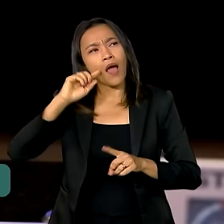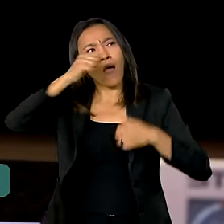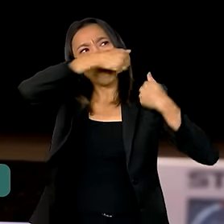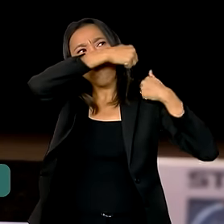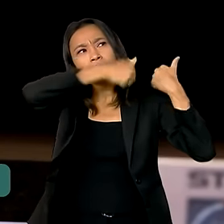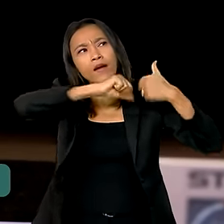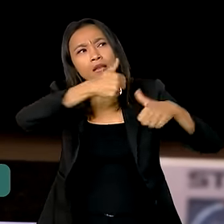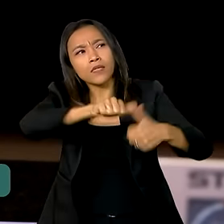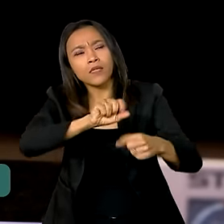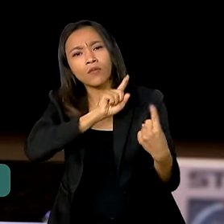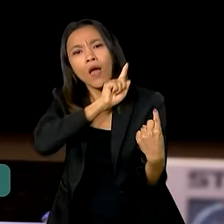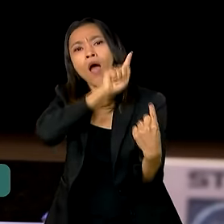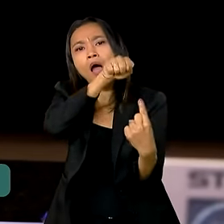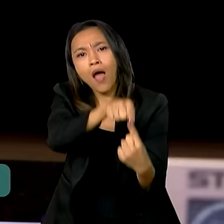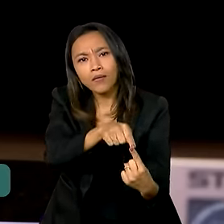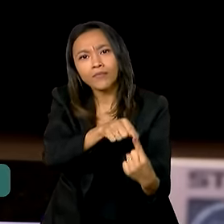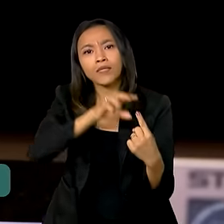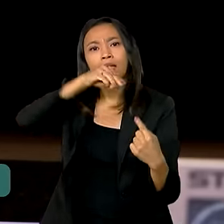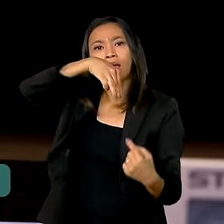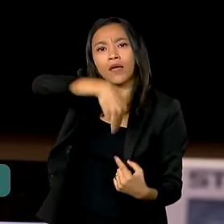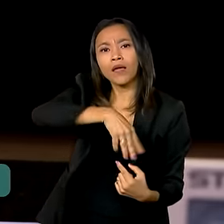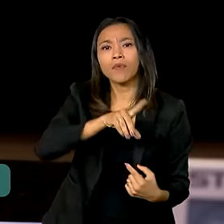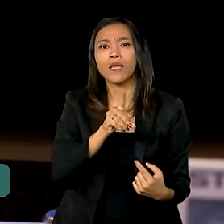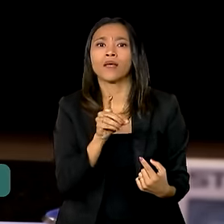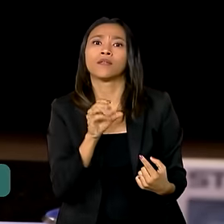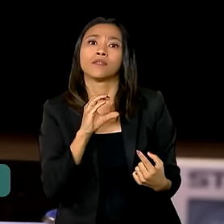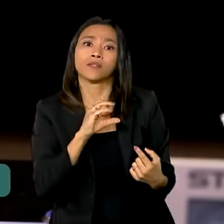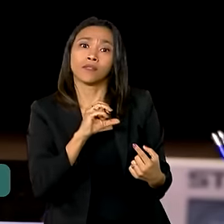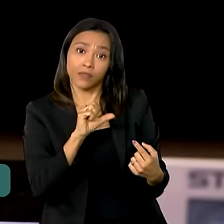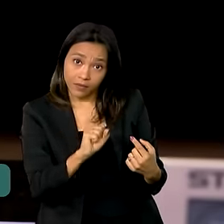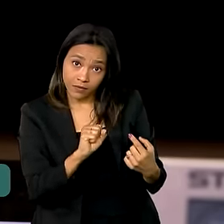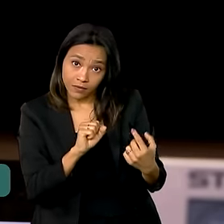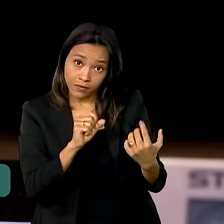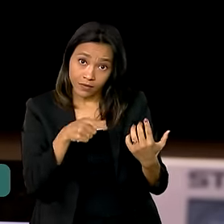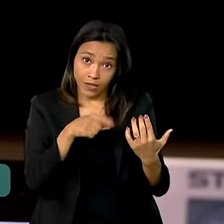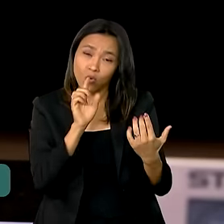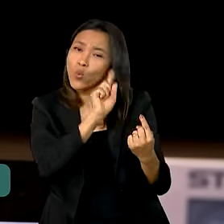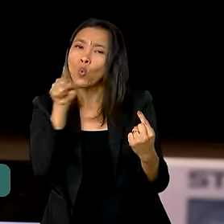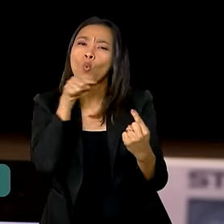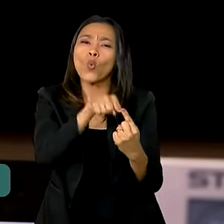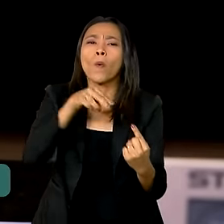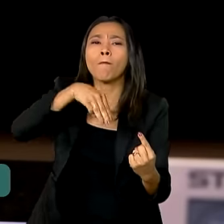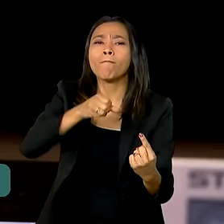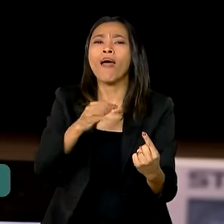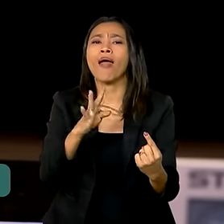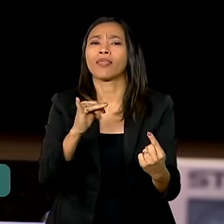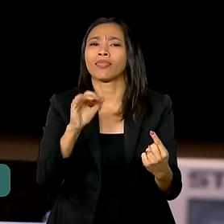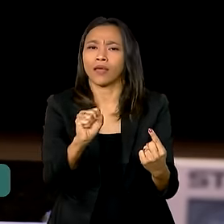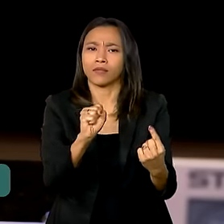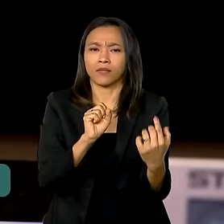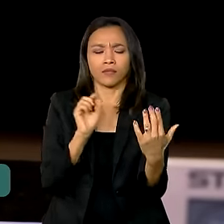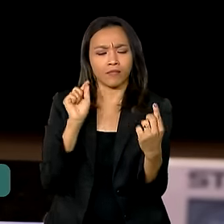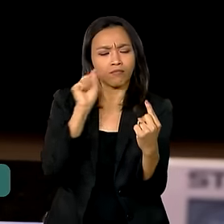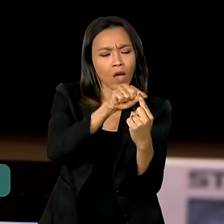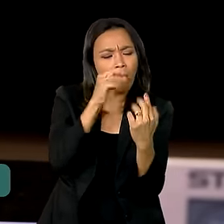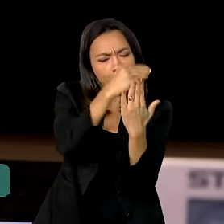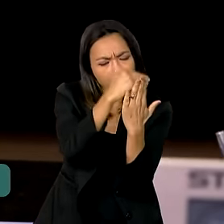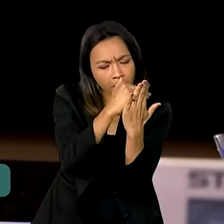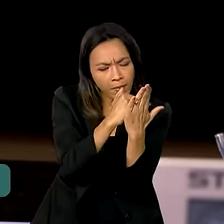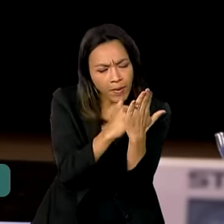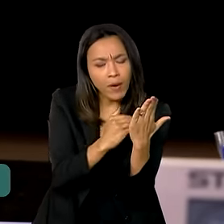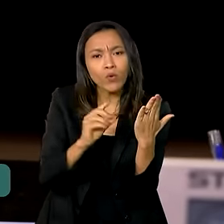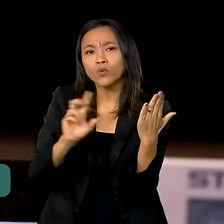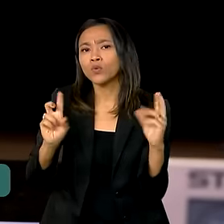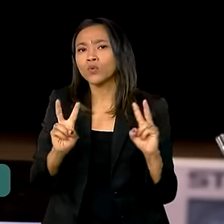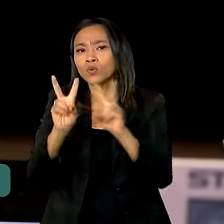anunciadas, as chamadas NDCs, que são as metas de preservação e de redução